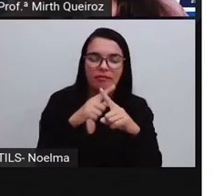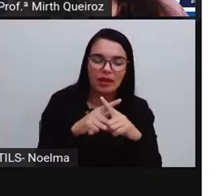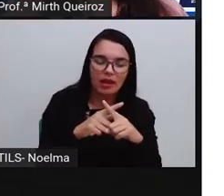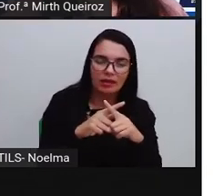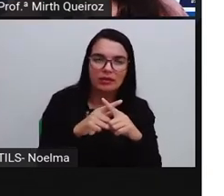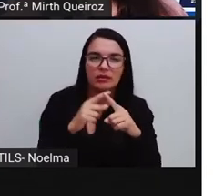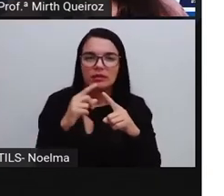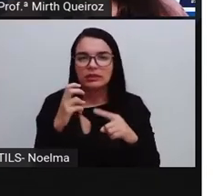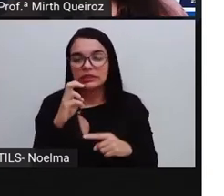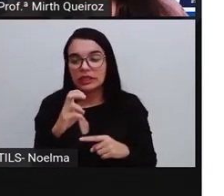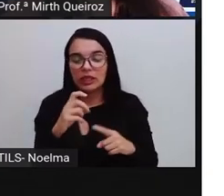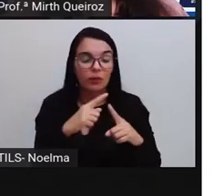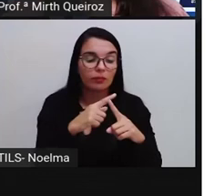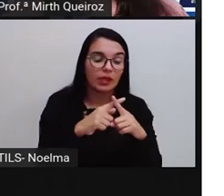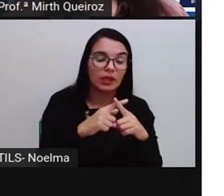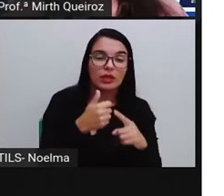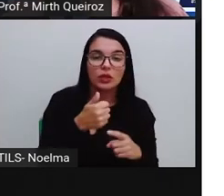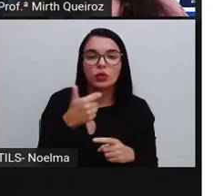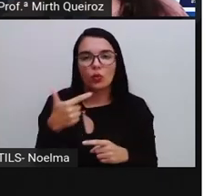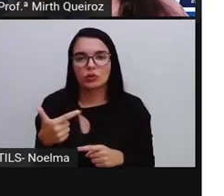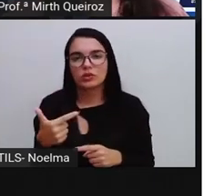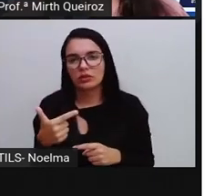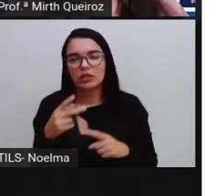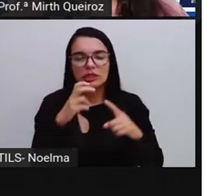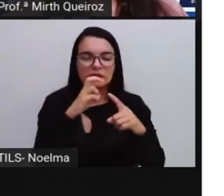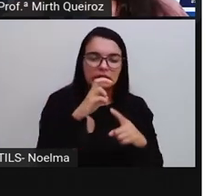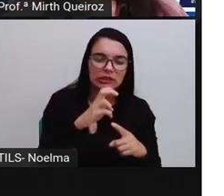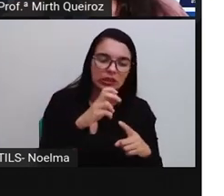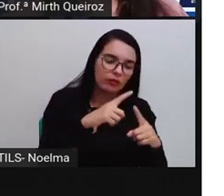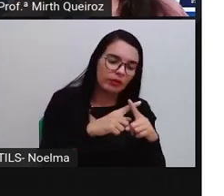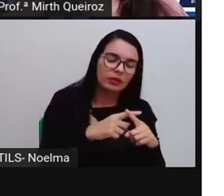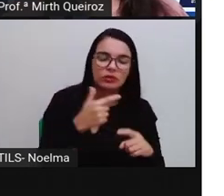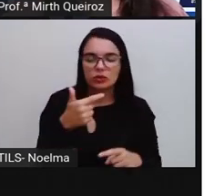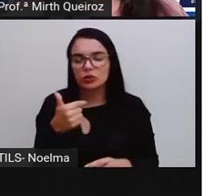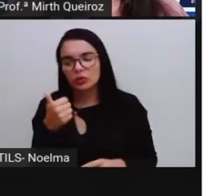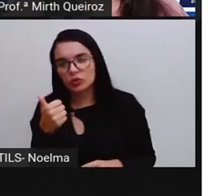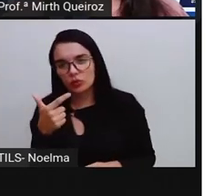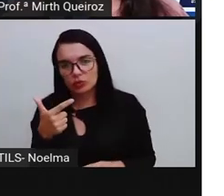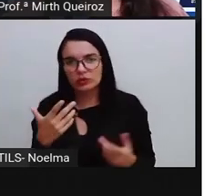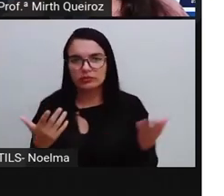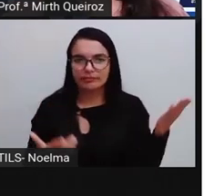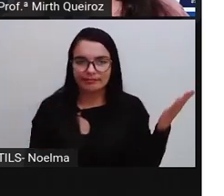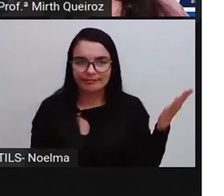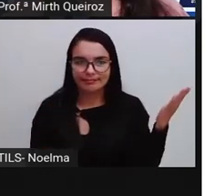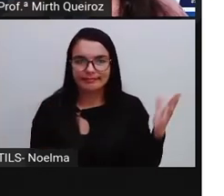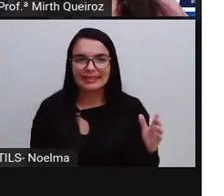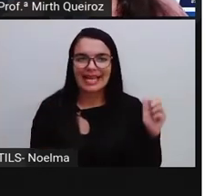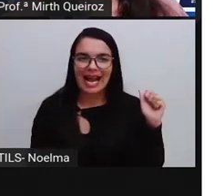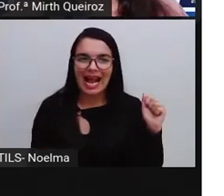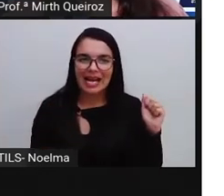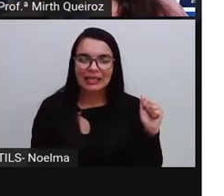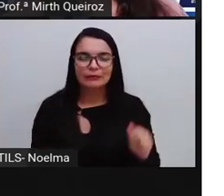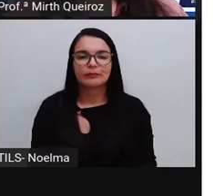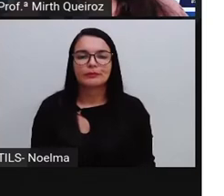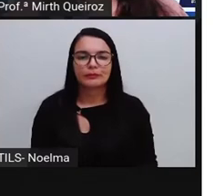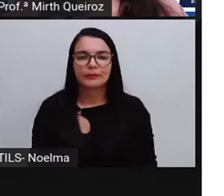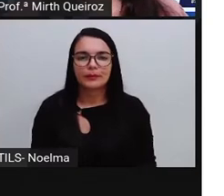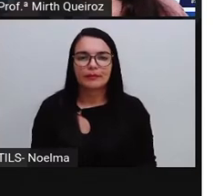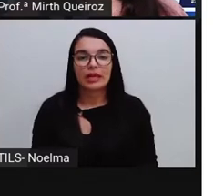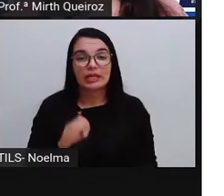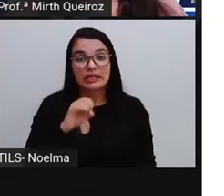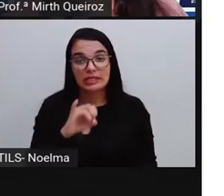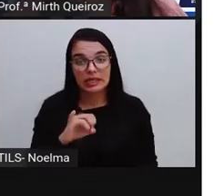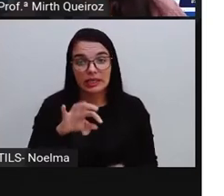Quantos bombons tem na caixa? Doze. Então, cinco em doze. Seria a alternativa? A. Se fosse de cereja,